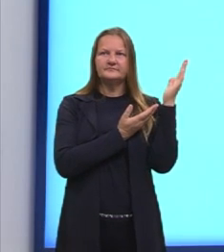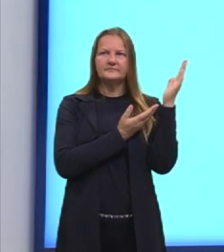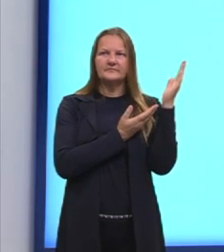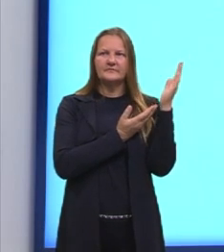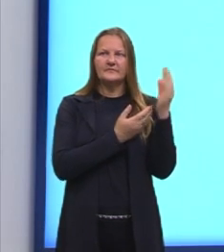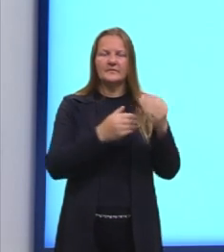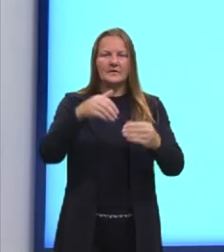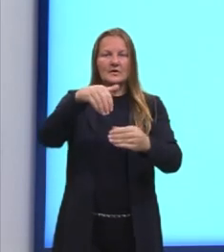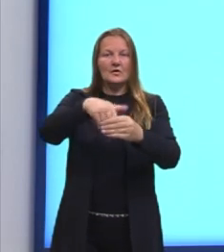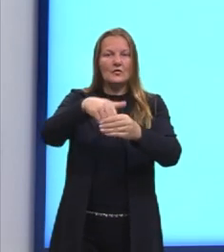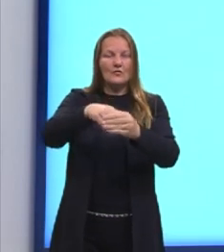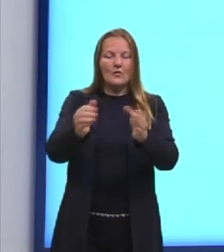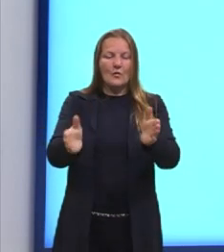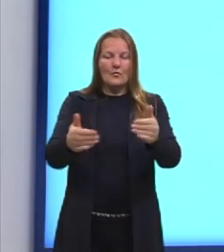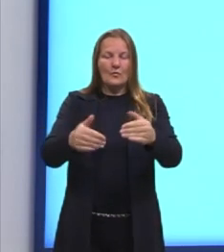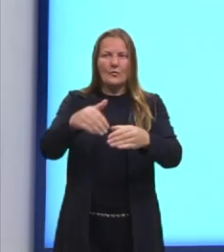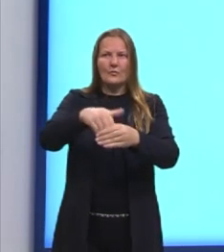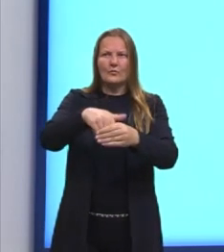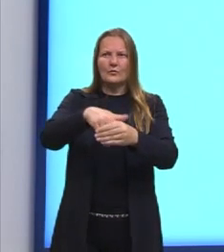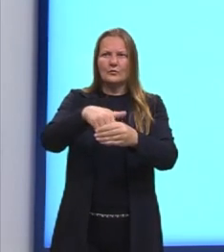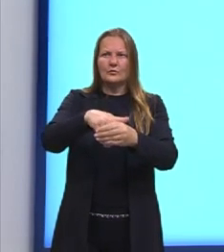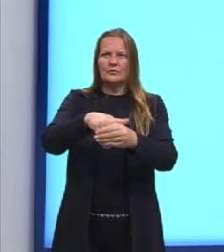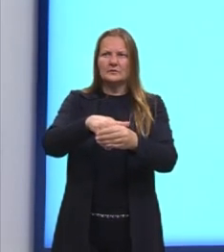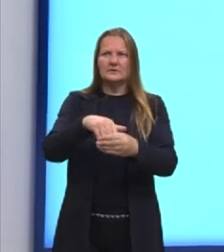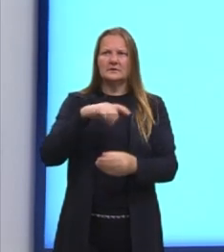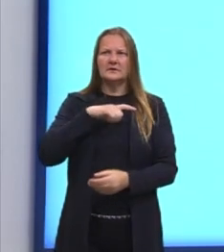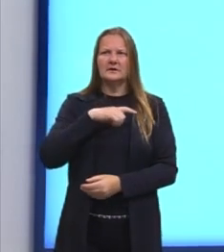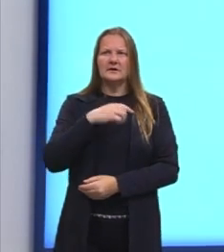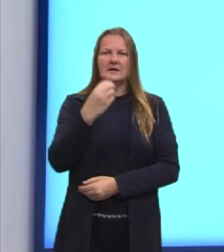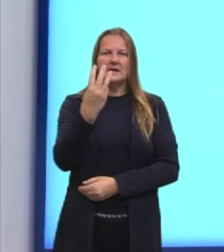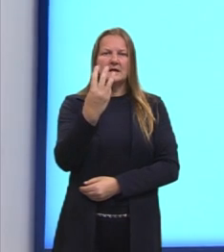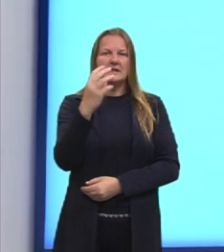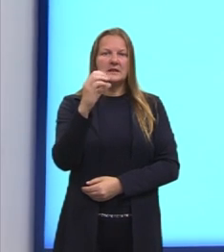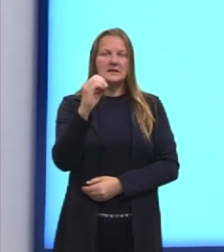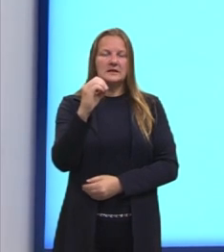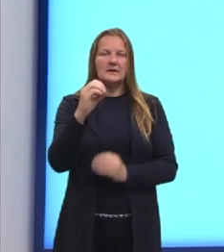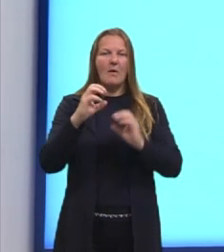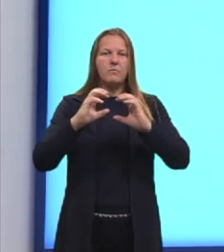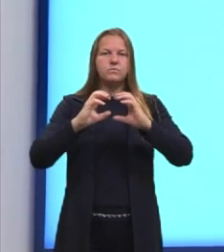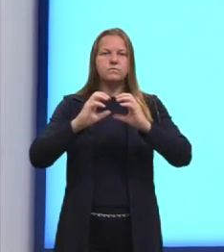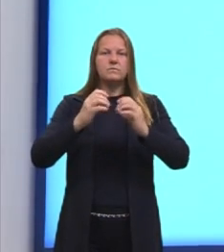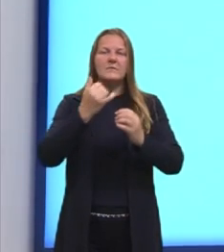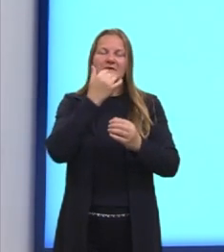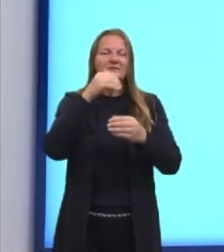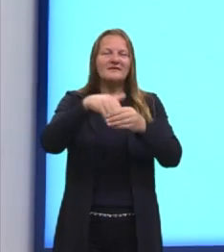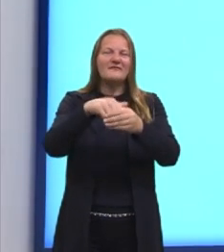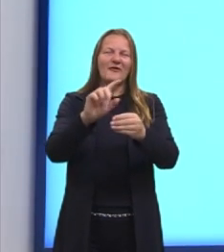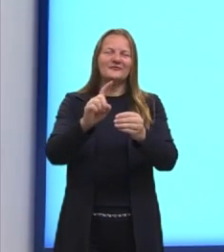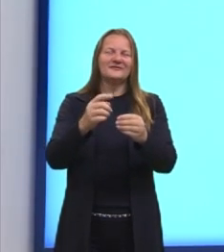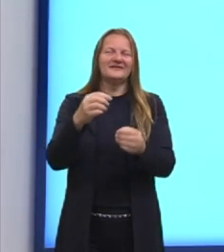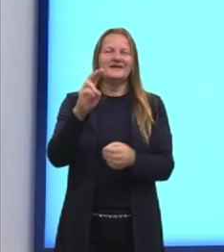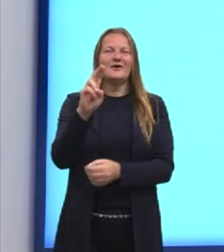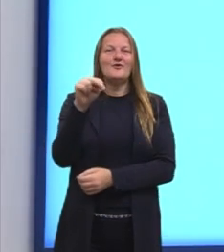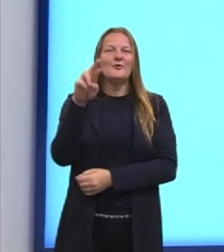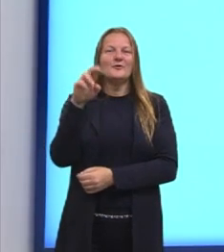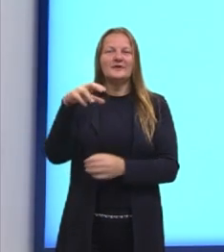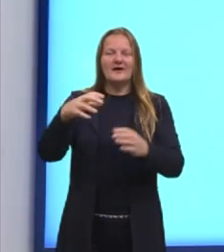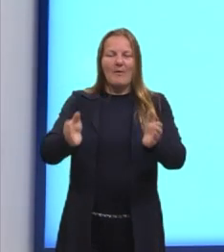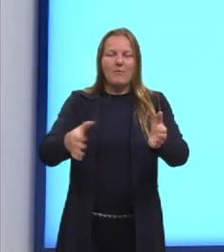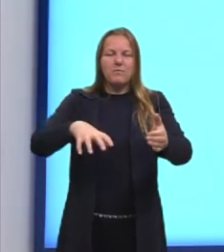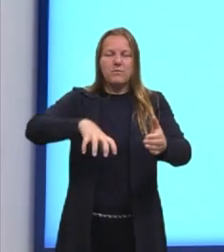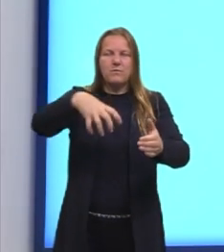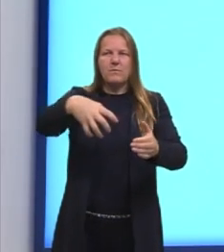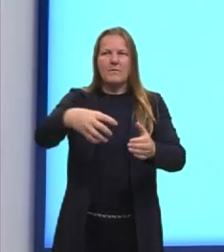tem 30 bolas, sendo 10 vermelhas e 20 azuis. Se sortearmos duas